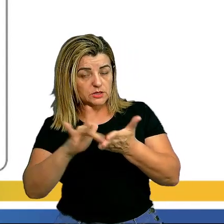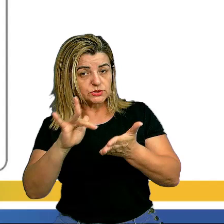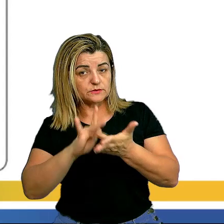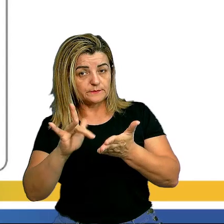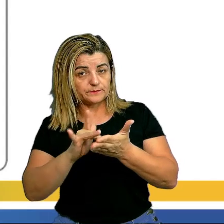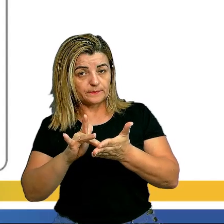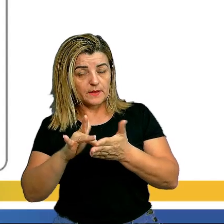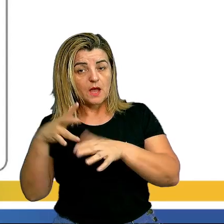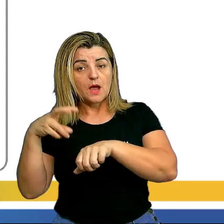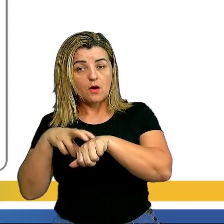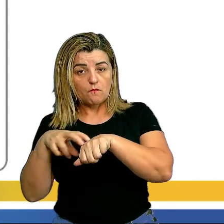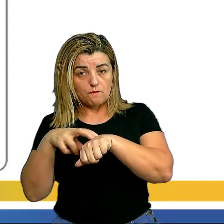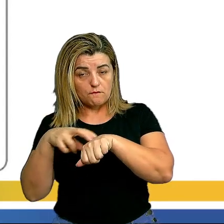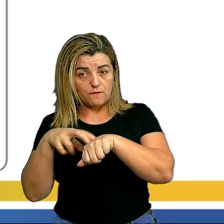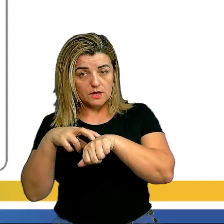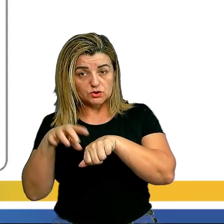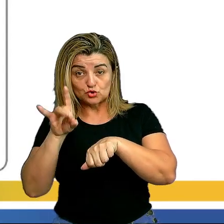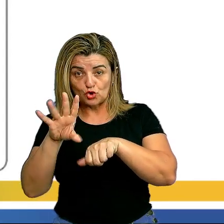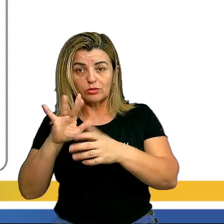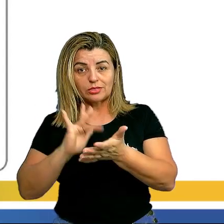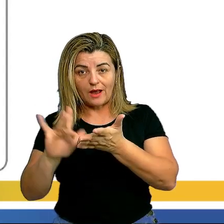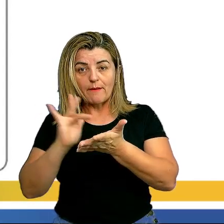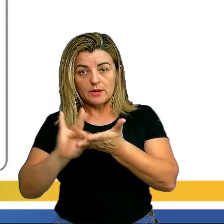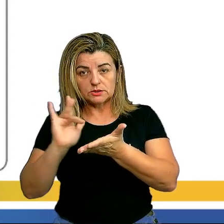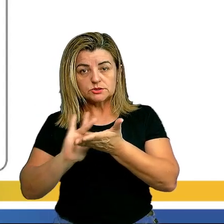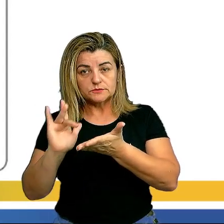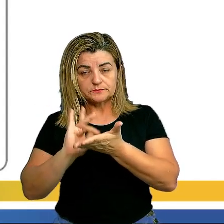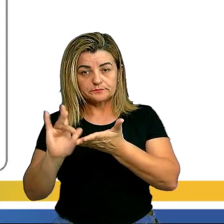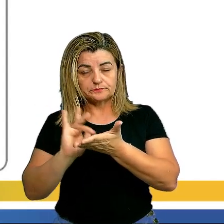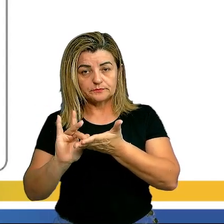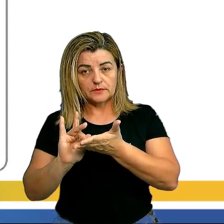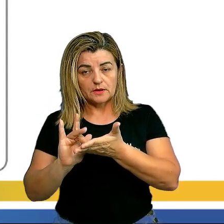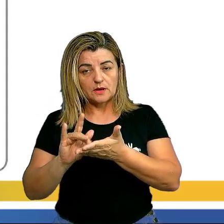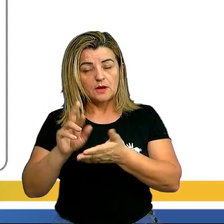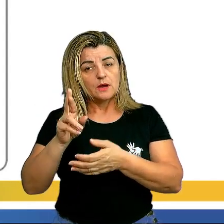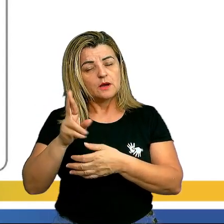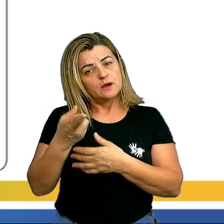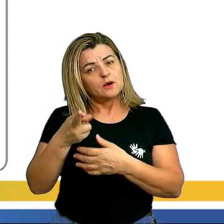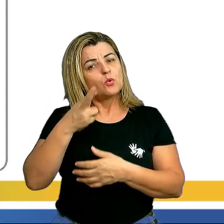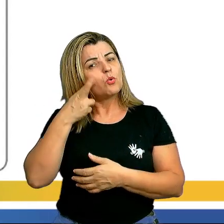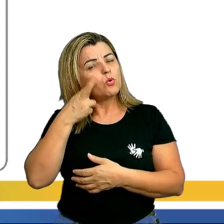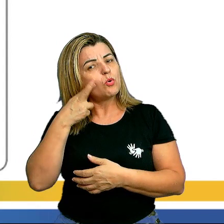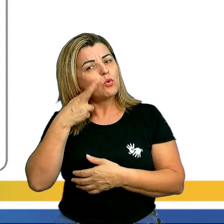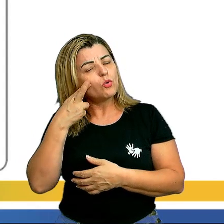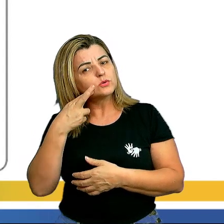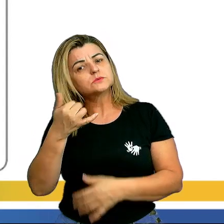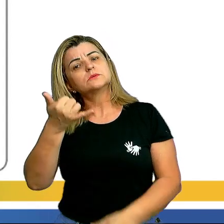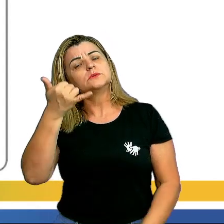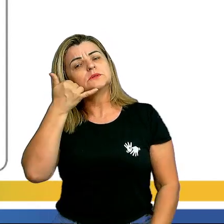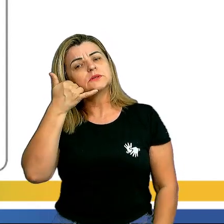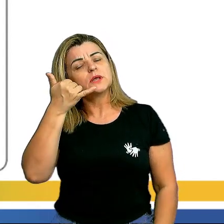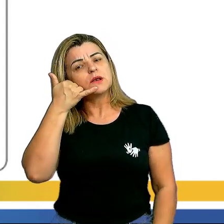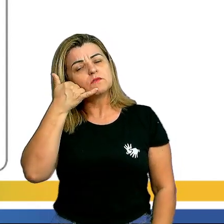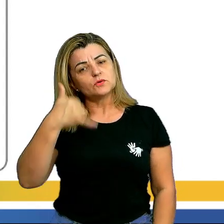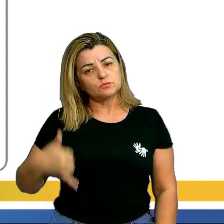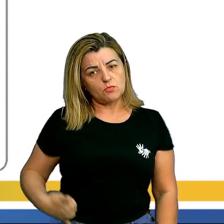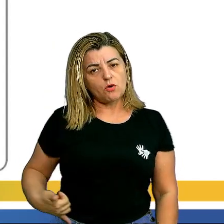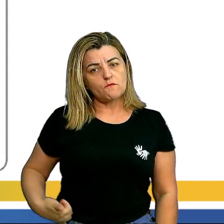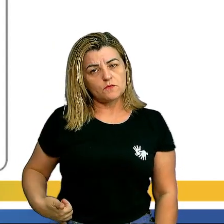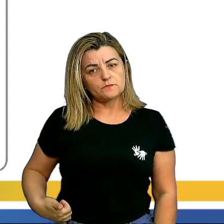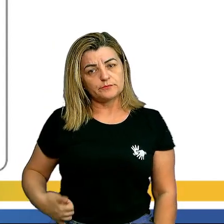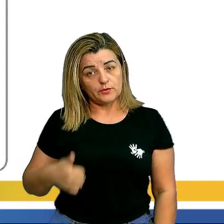O verde, só tablet. E o roxo, mais escuro, telefone móvel, celular.